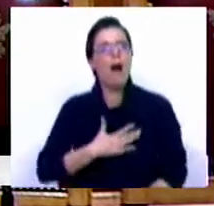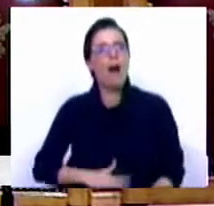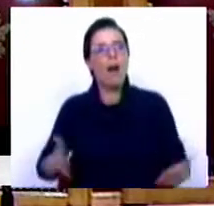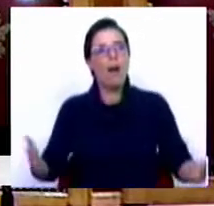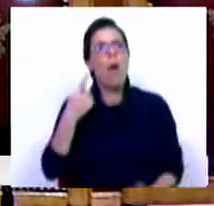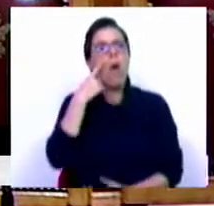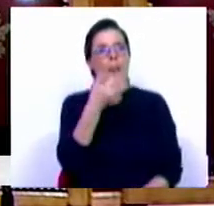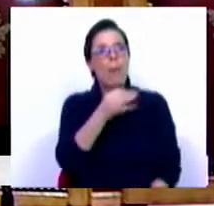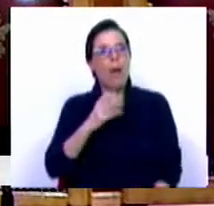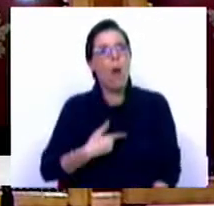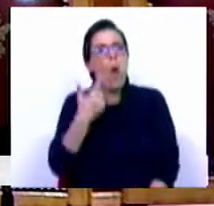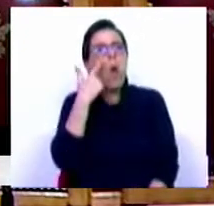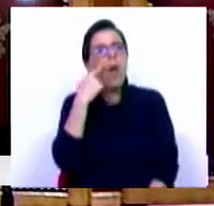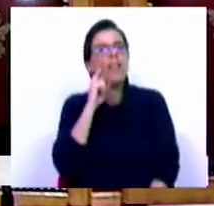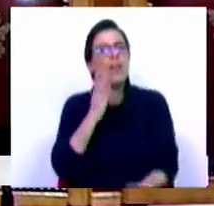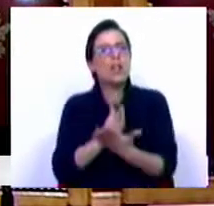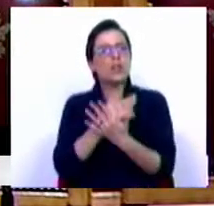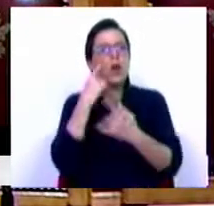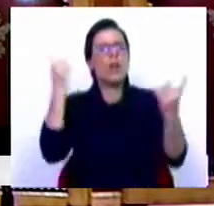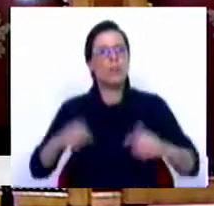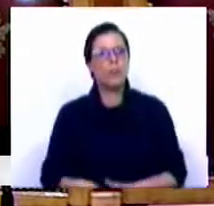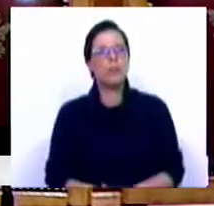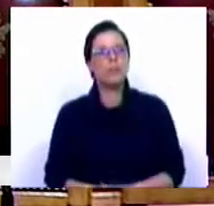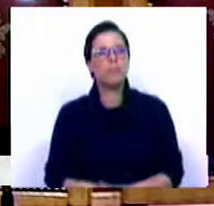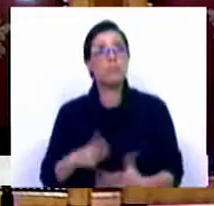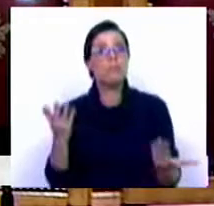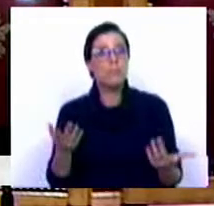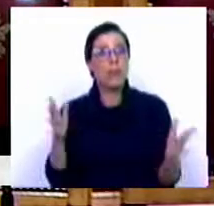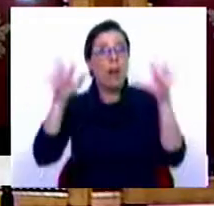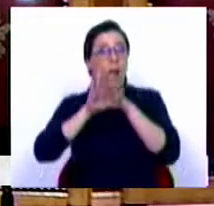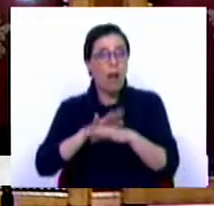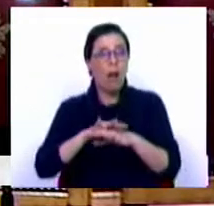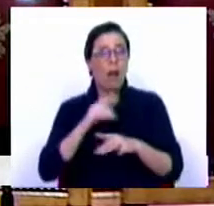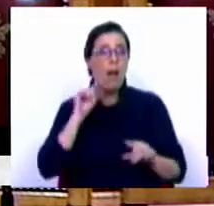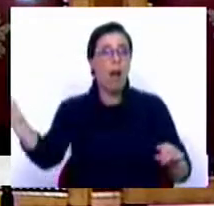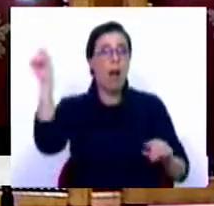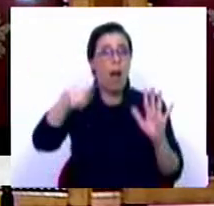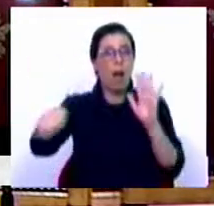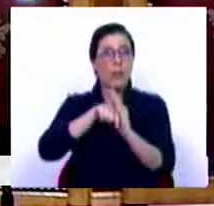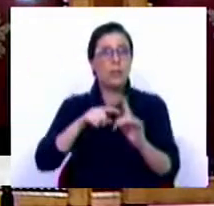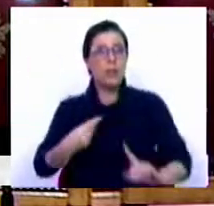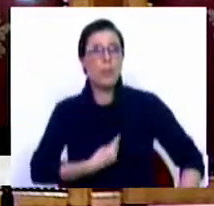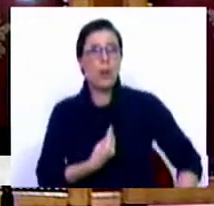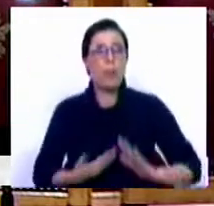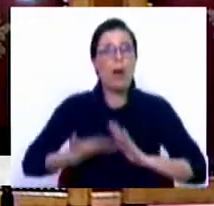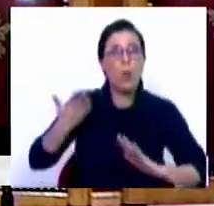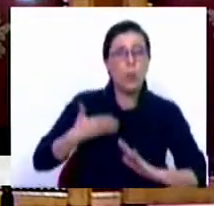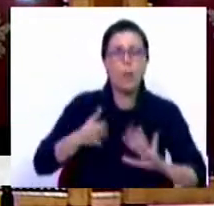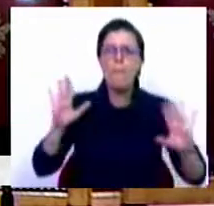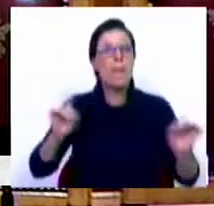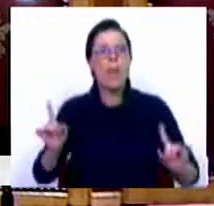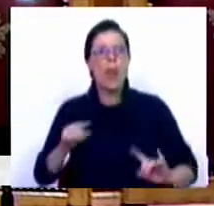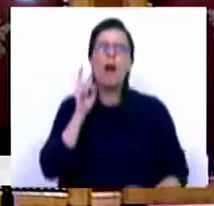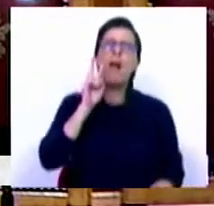era de ver o PPD-PSD defender a escola pública dos ataques disfarçados que andam por aí de preocupação e de urgência. Mas não,